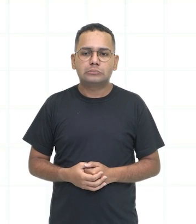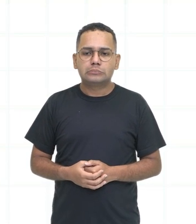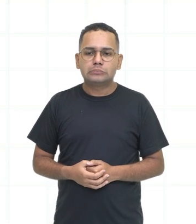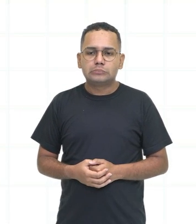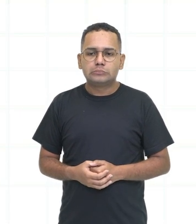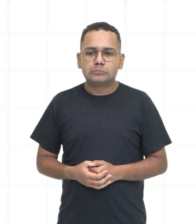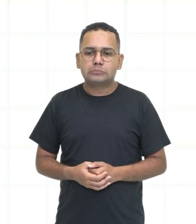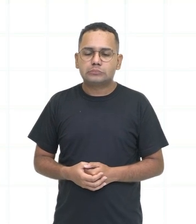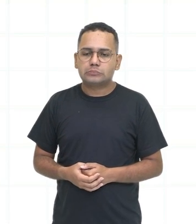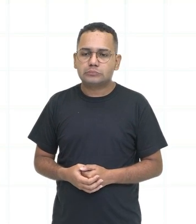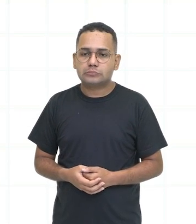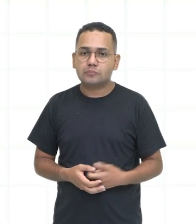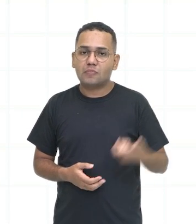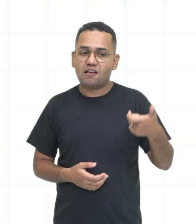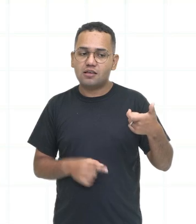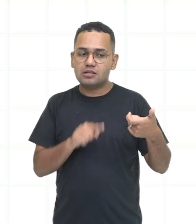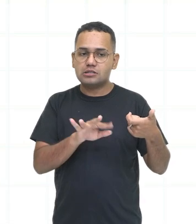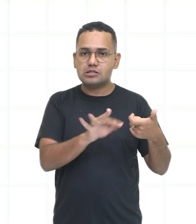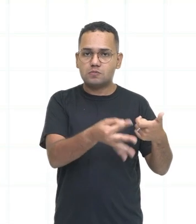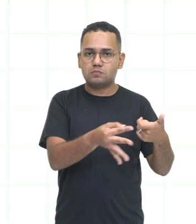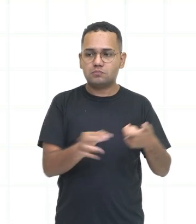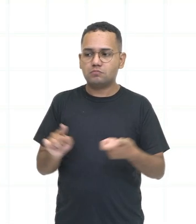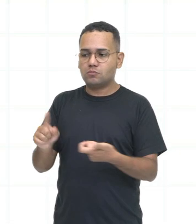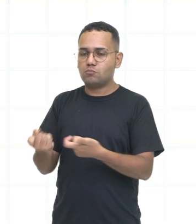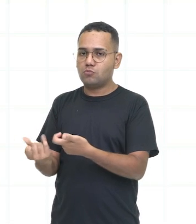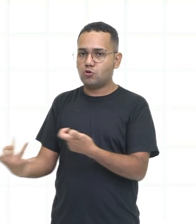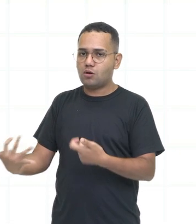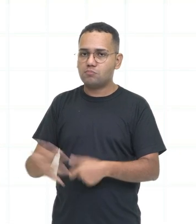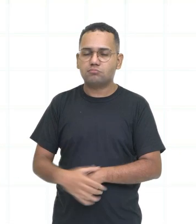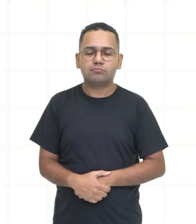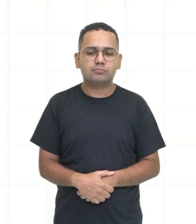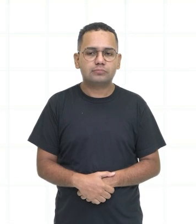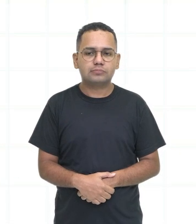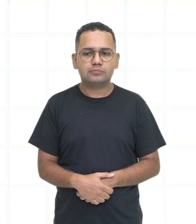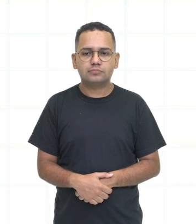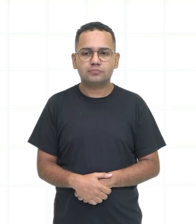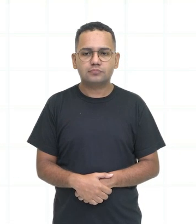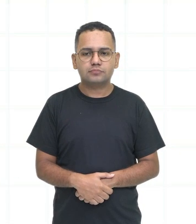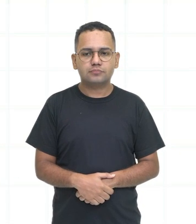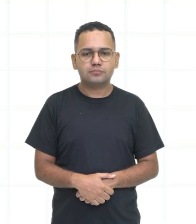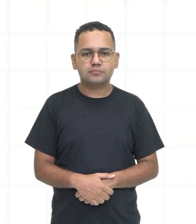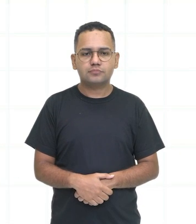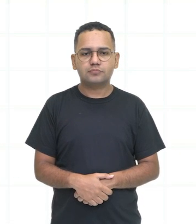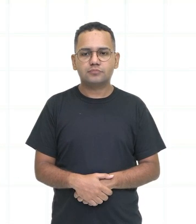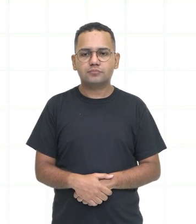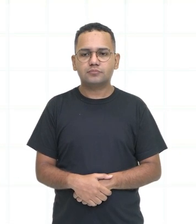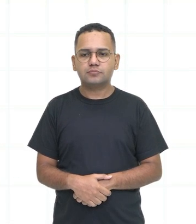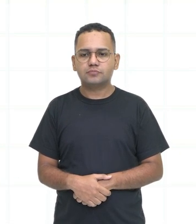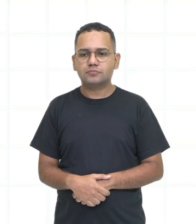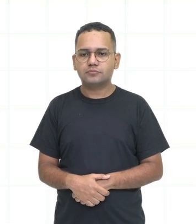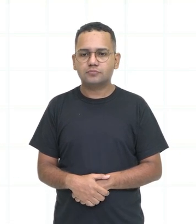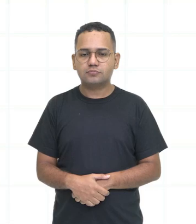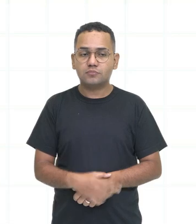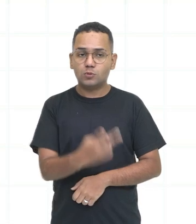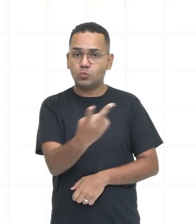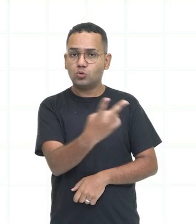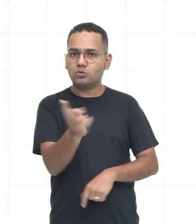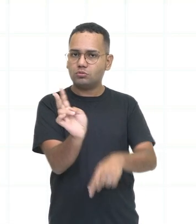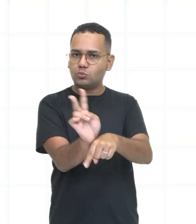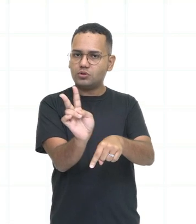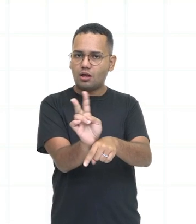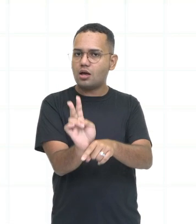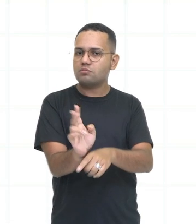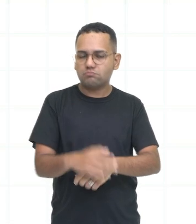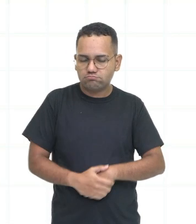Então, selves plural, self singular, ok? Take care of yourselves. Tomem cuidado, vocês tomem cuidado ou